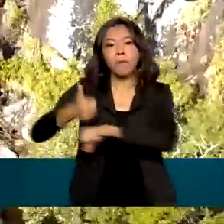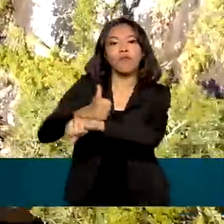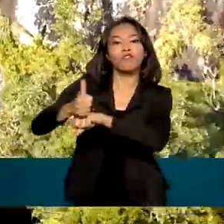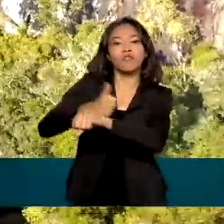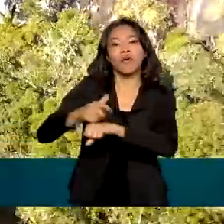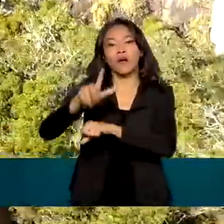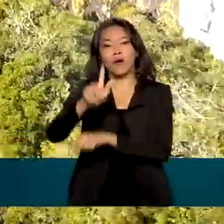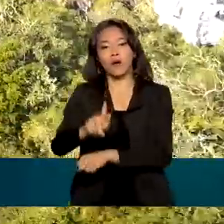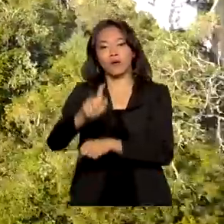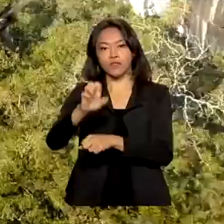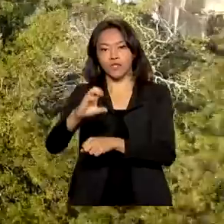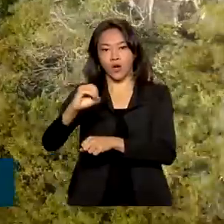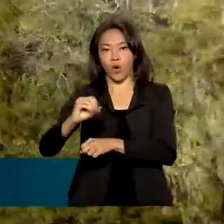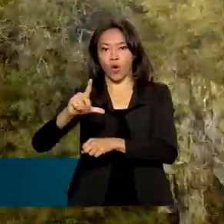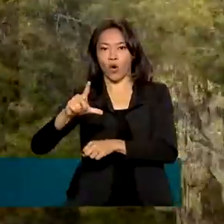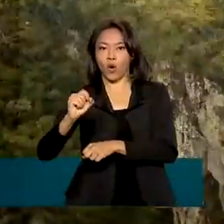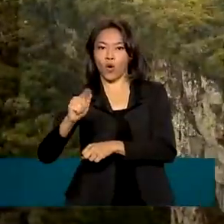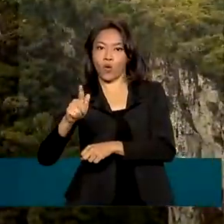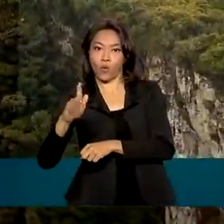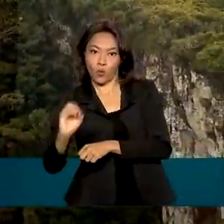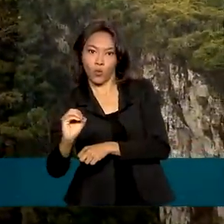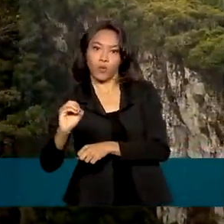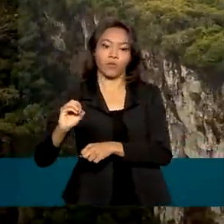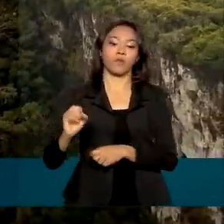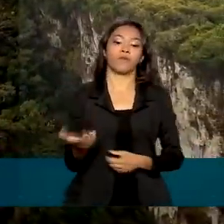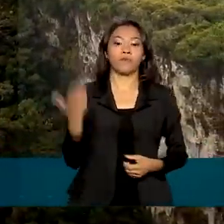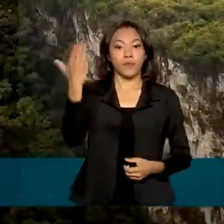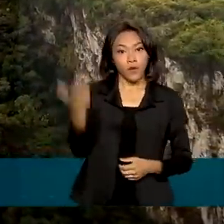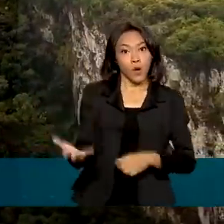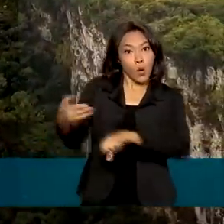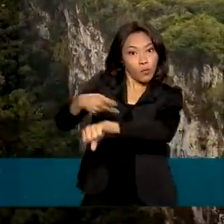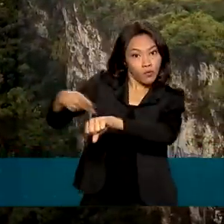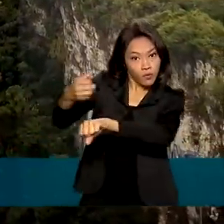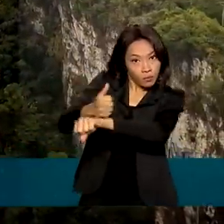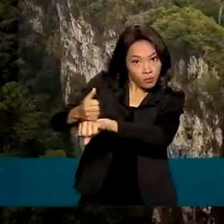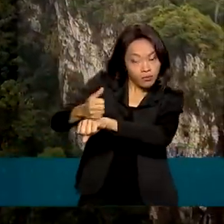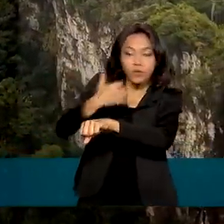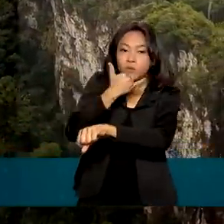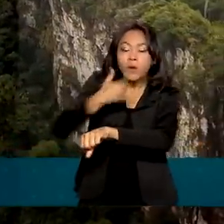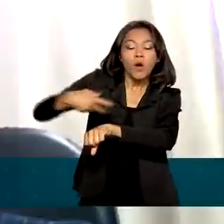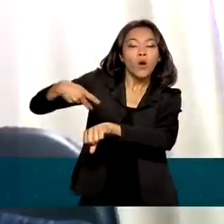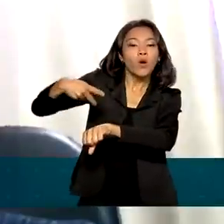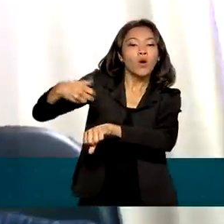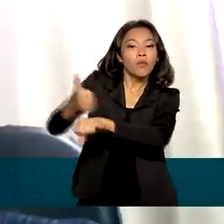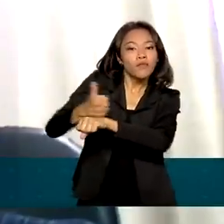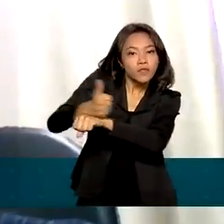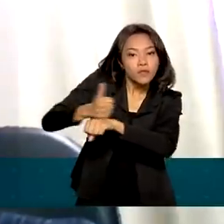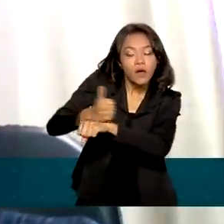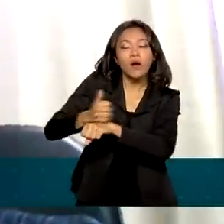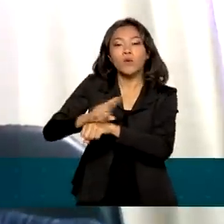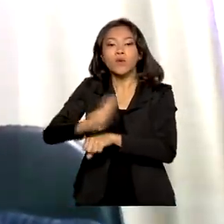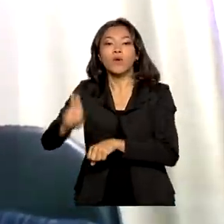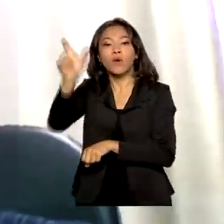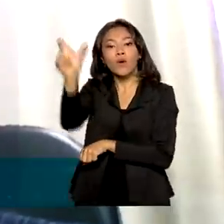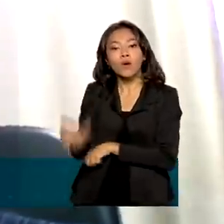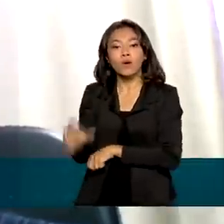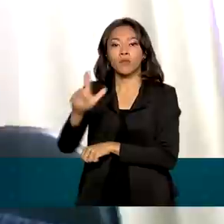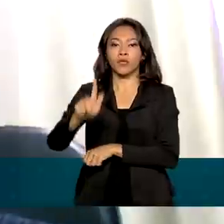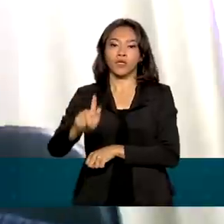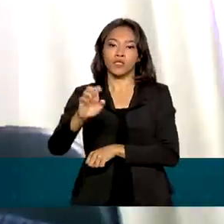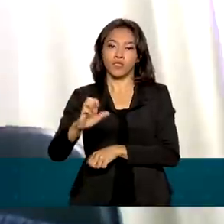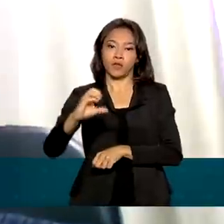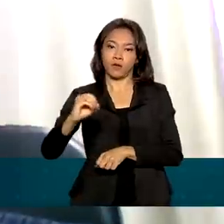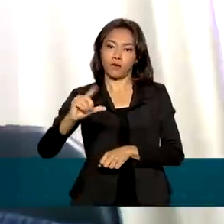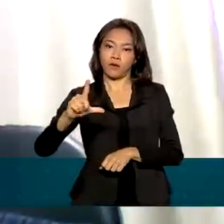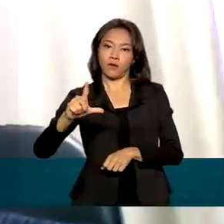detecção de qualquer mudança na topografia. O geólogo vai mapear os tipos de